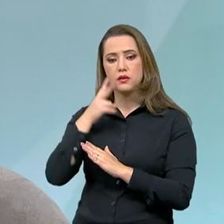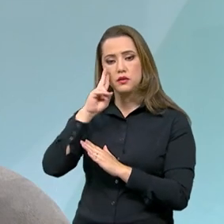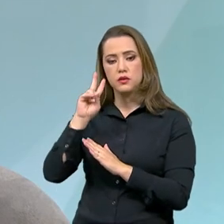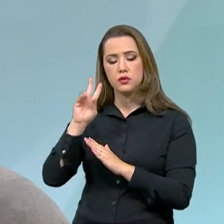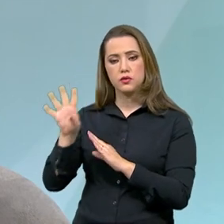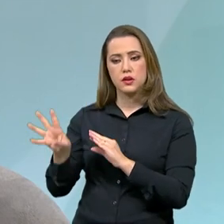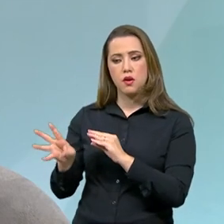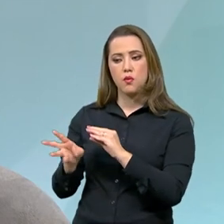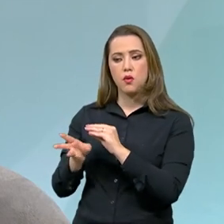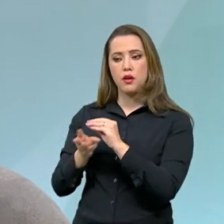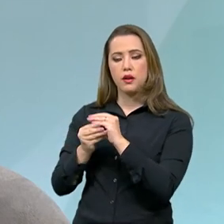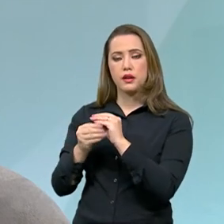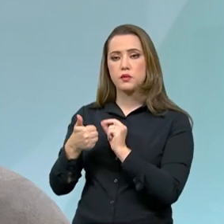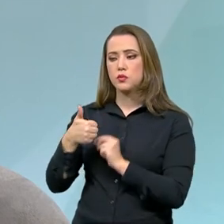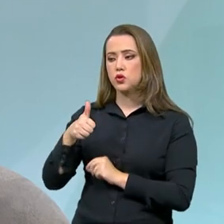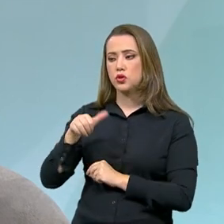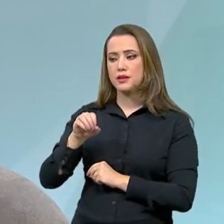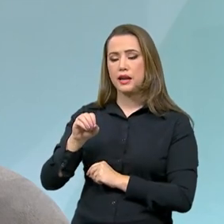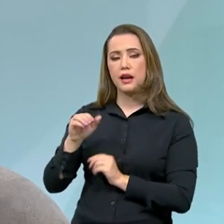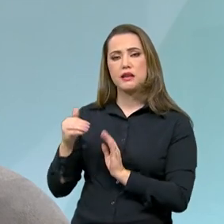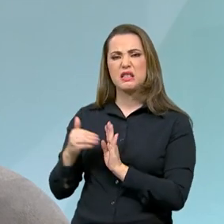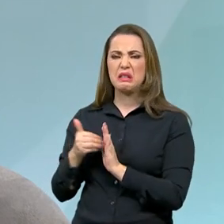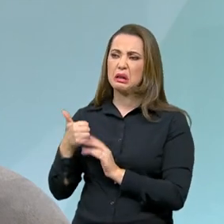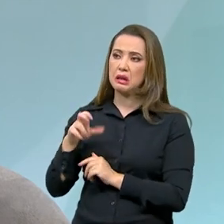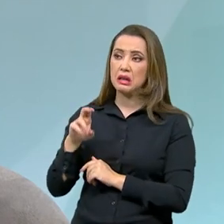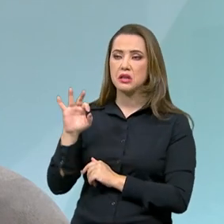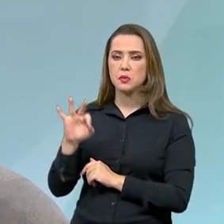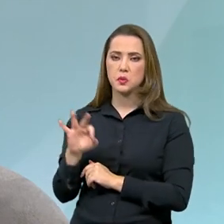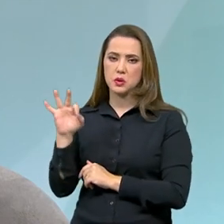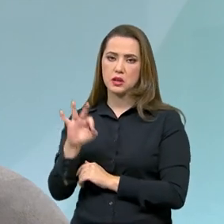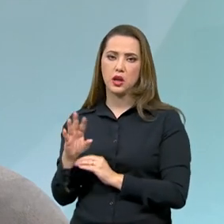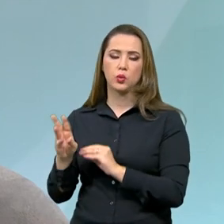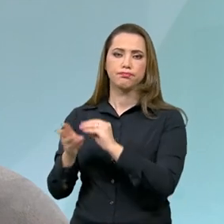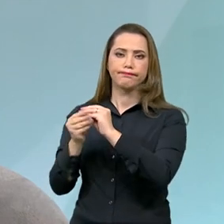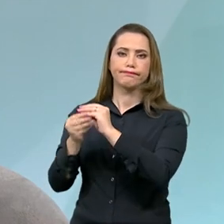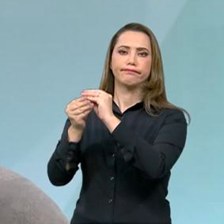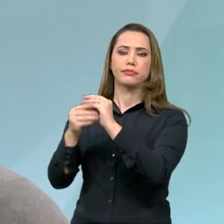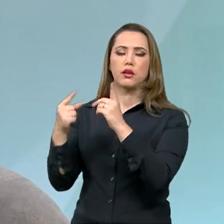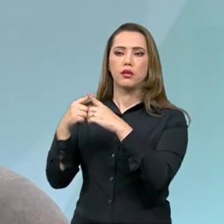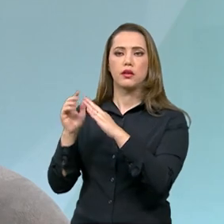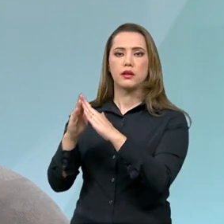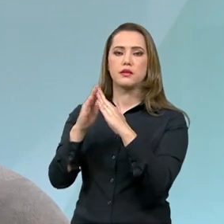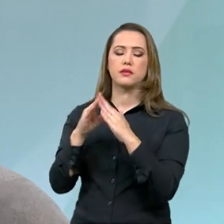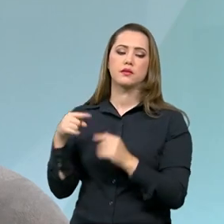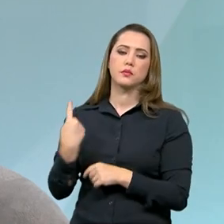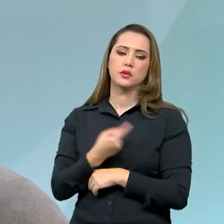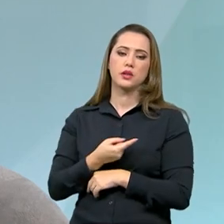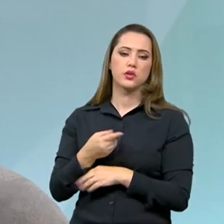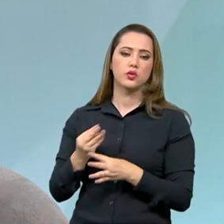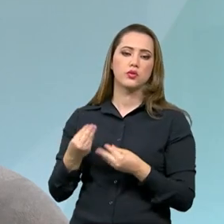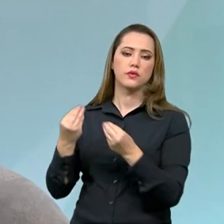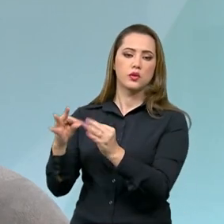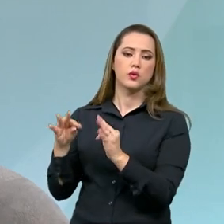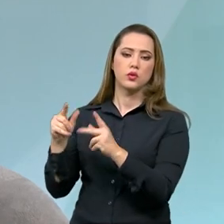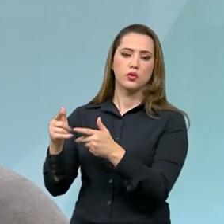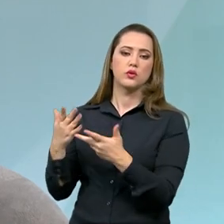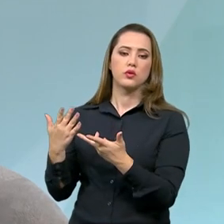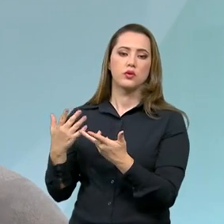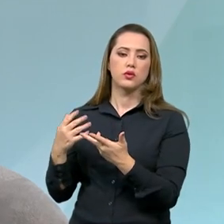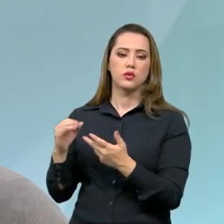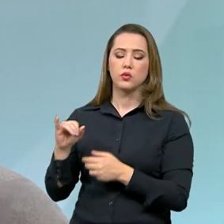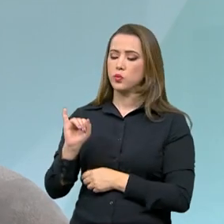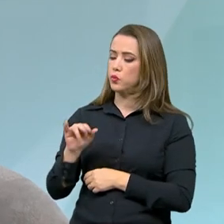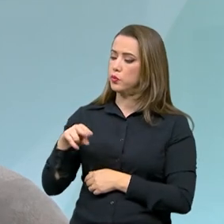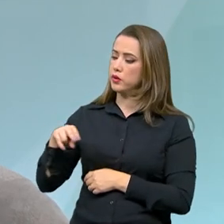10% a 15% nos valores dos imóveis, porque a gente, o que que acontece? A gente não deu todo o